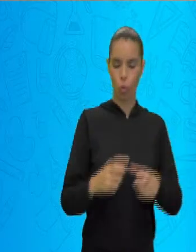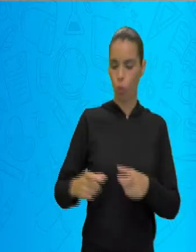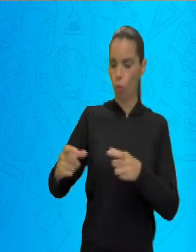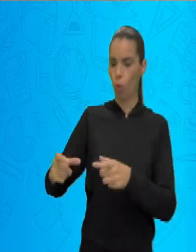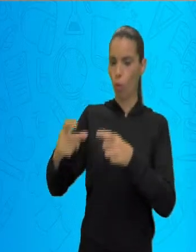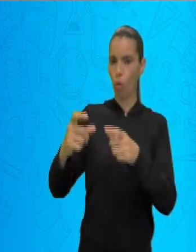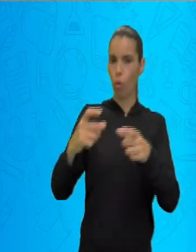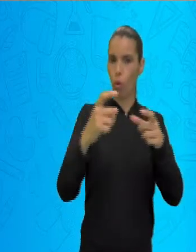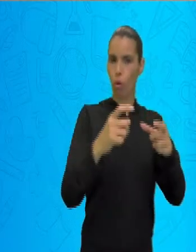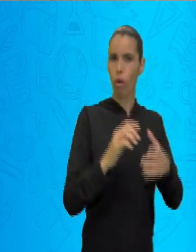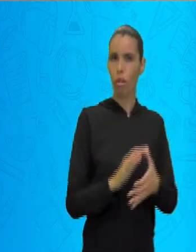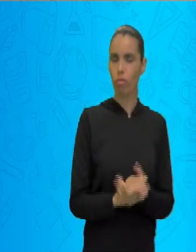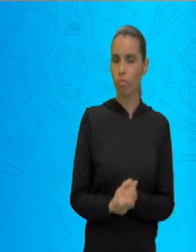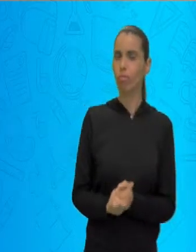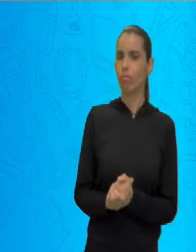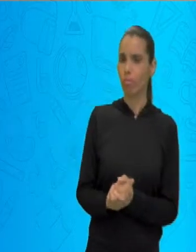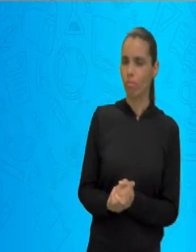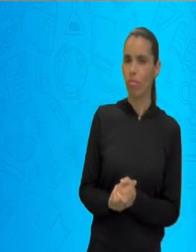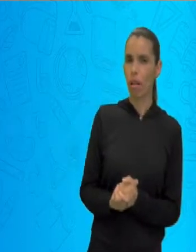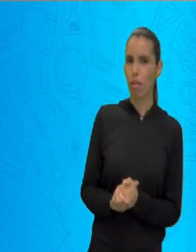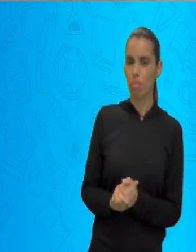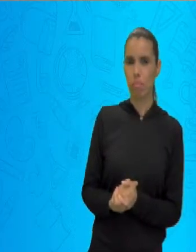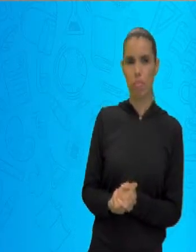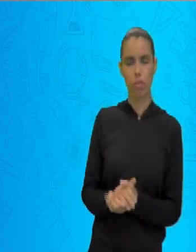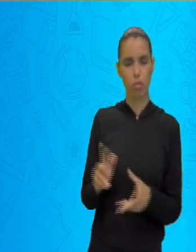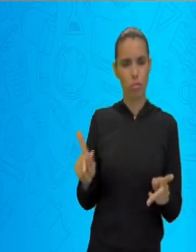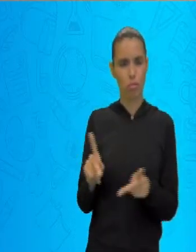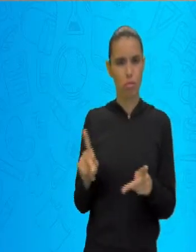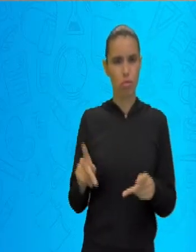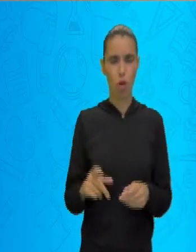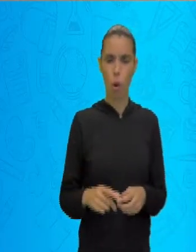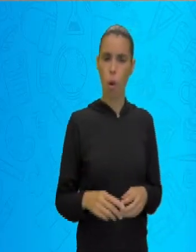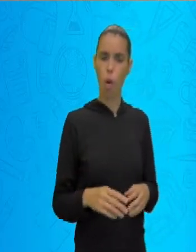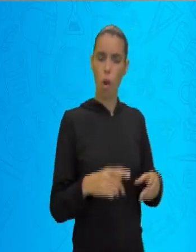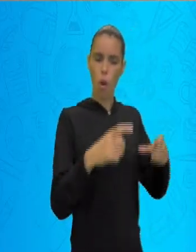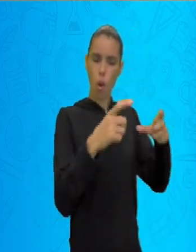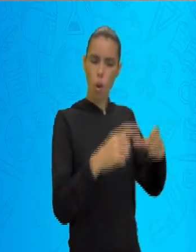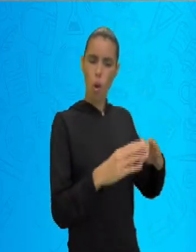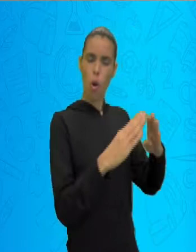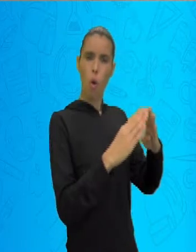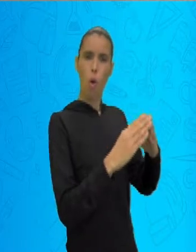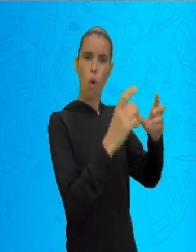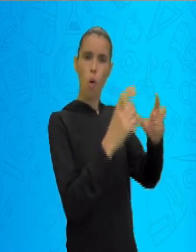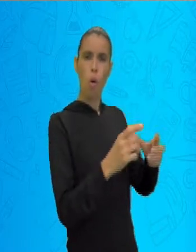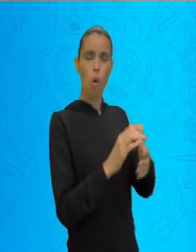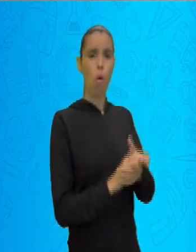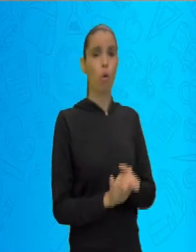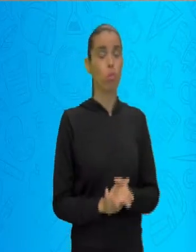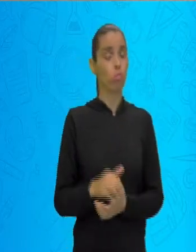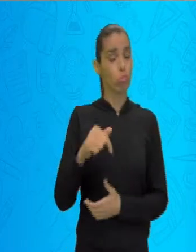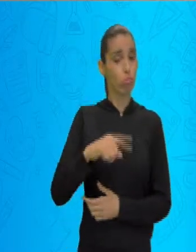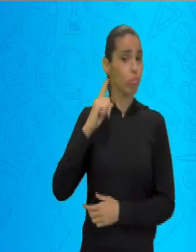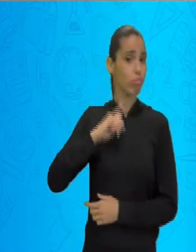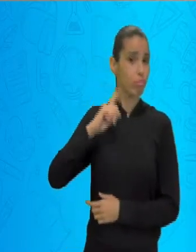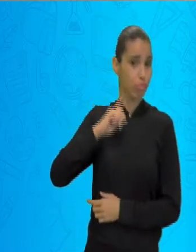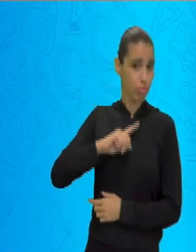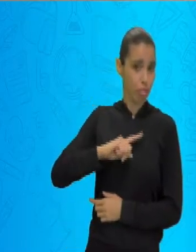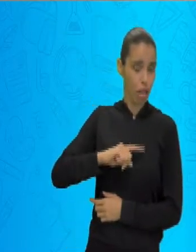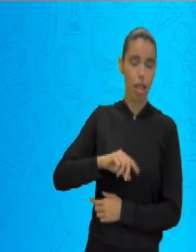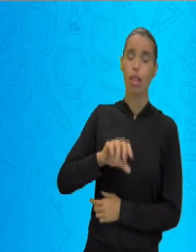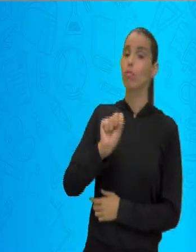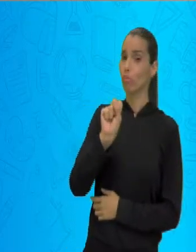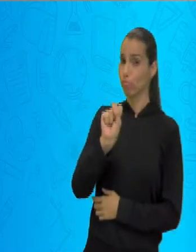Região, Eliane. Nós moramos na região sudeste, no estado de Minas Gerais.